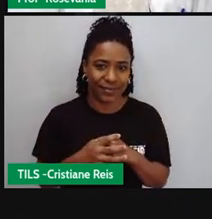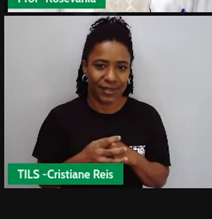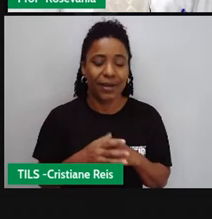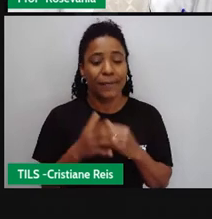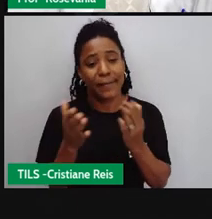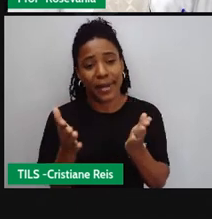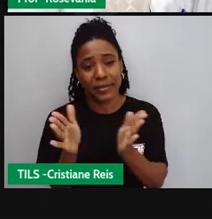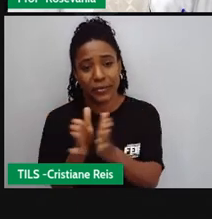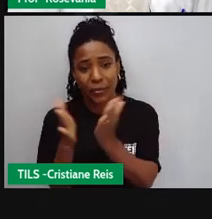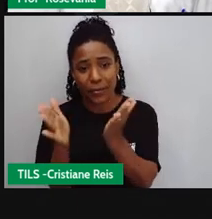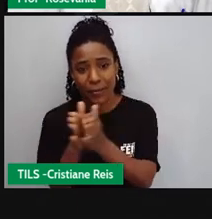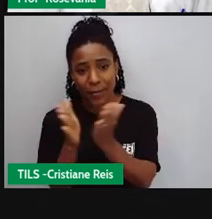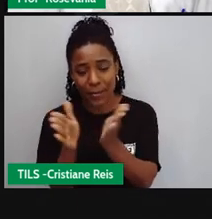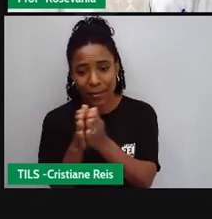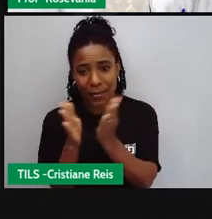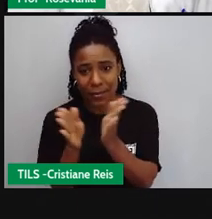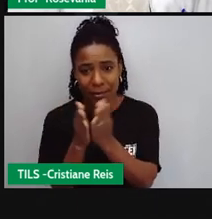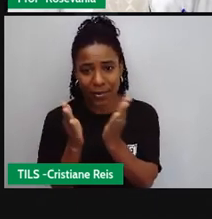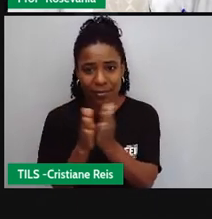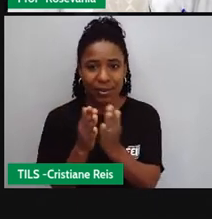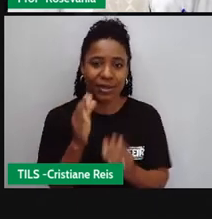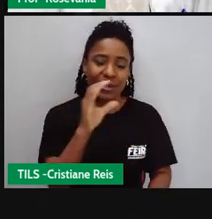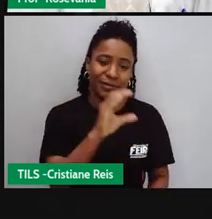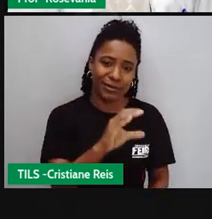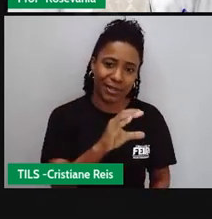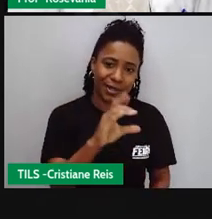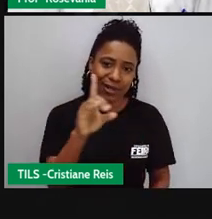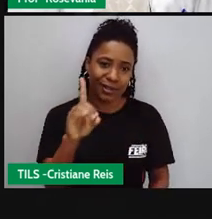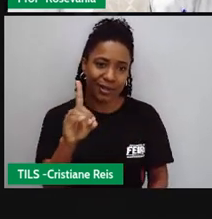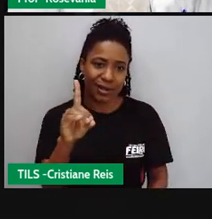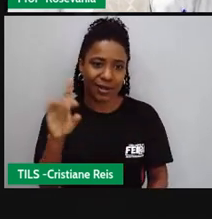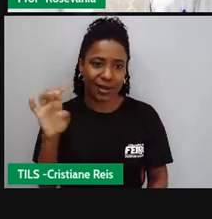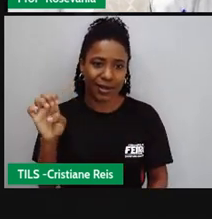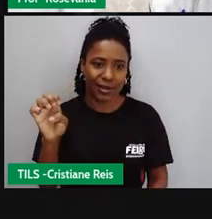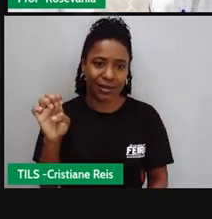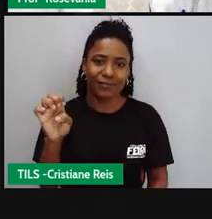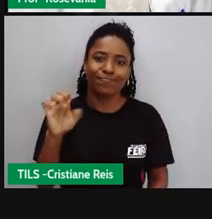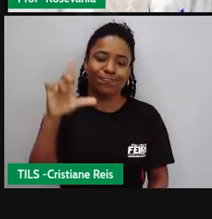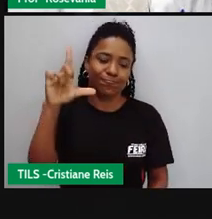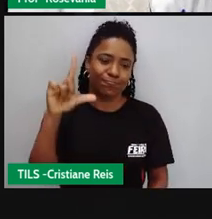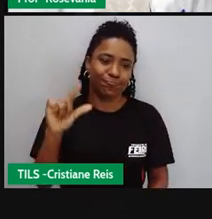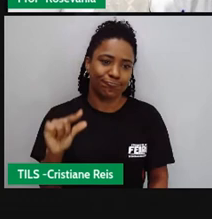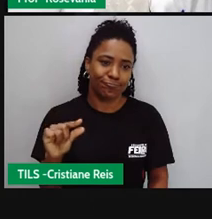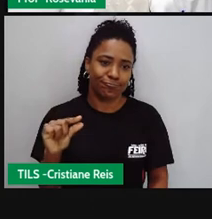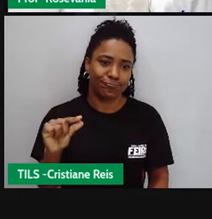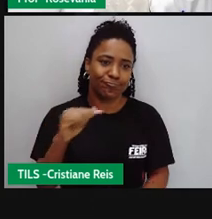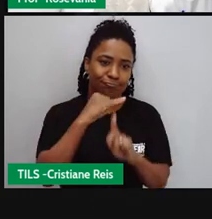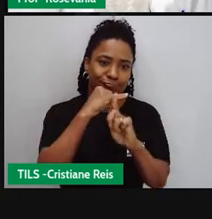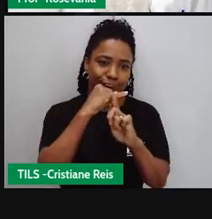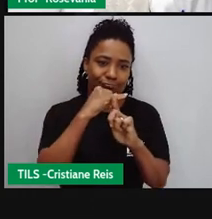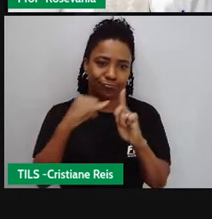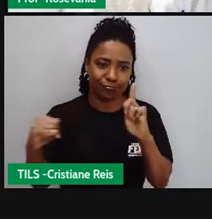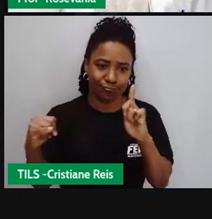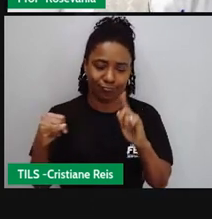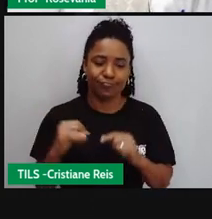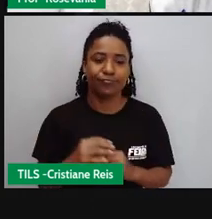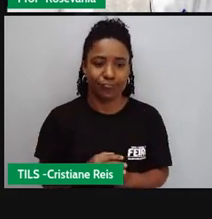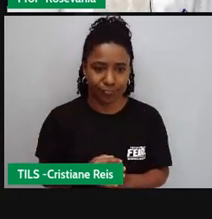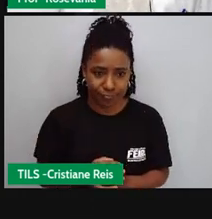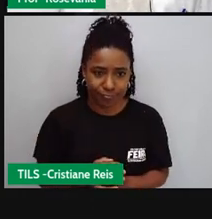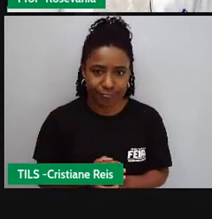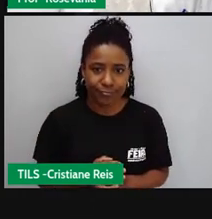mais pobres a C e a D e a E eu já baixo para menos a metade da população que tem esse acesso né